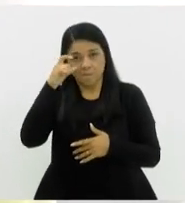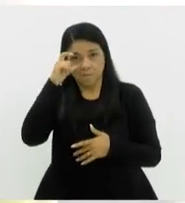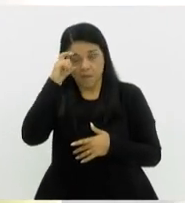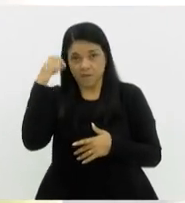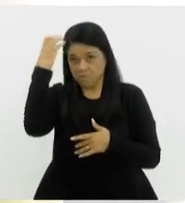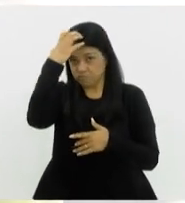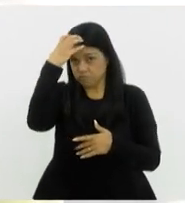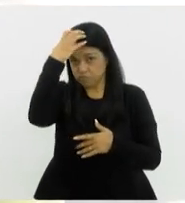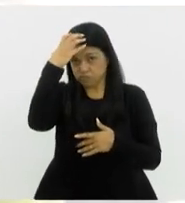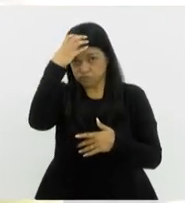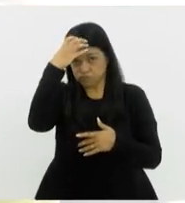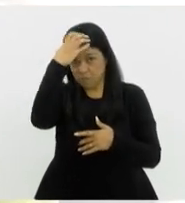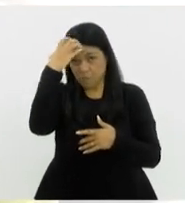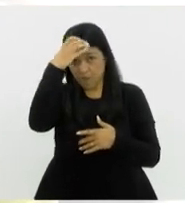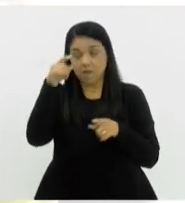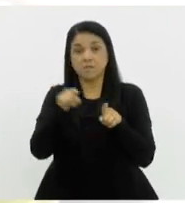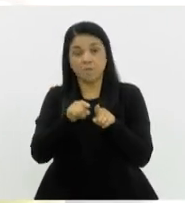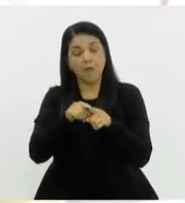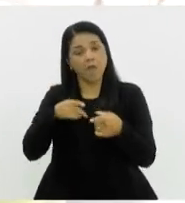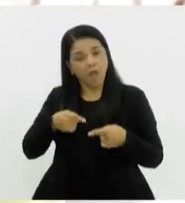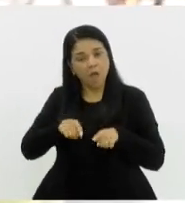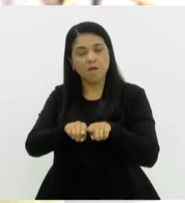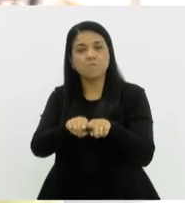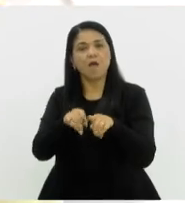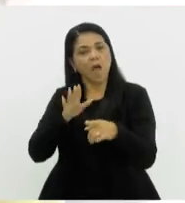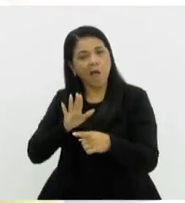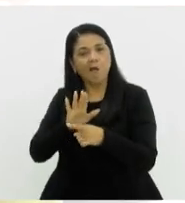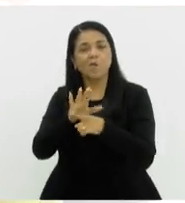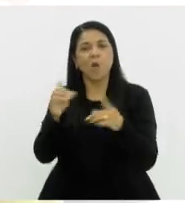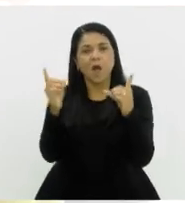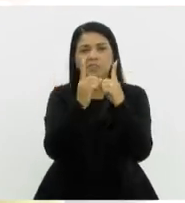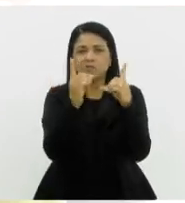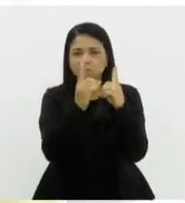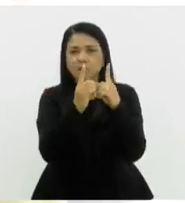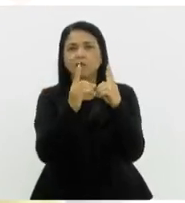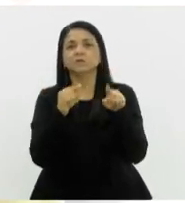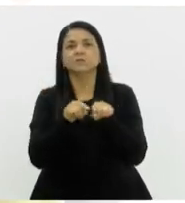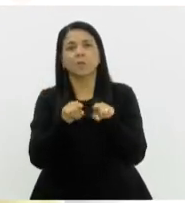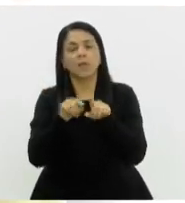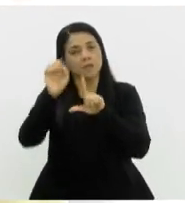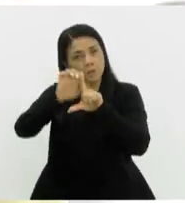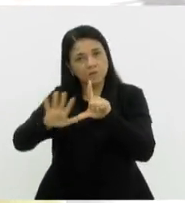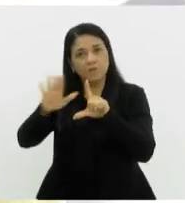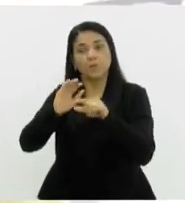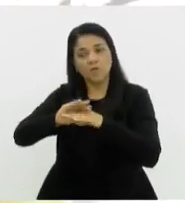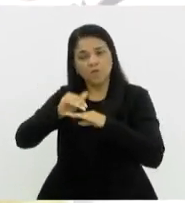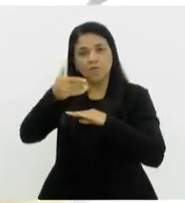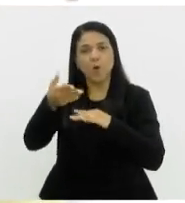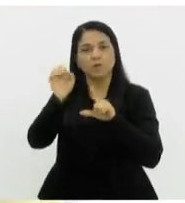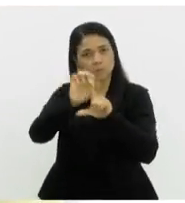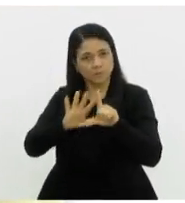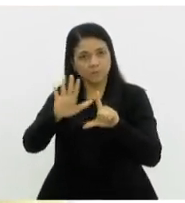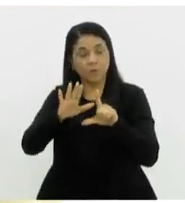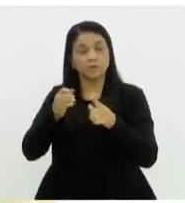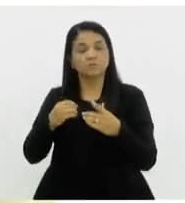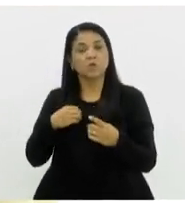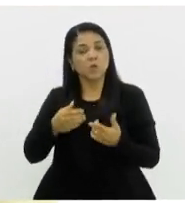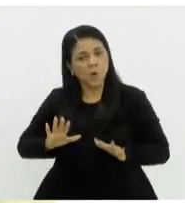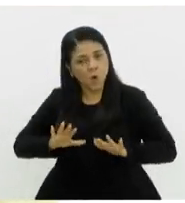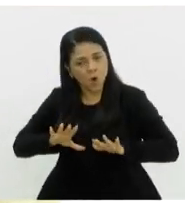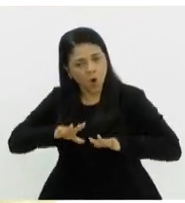eles, onde a gente colabora mutuamente, tanto no atendimento a coisas que acontecem na plataforma ou fora, beneficiando e